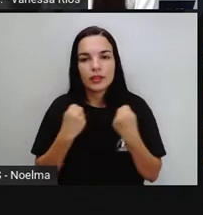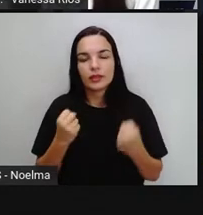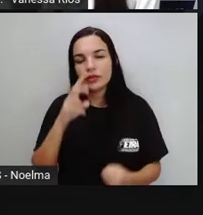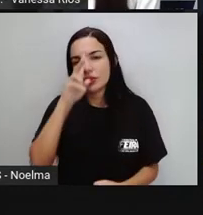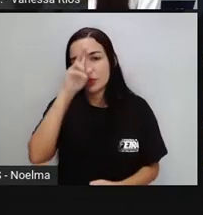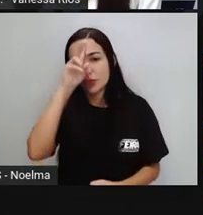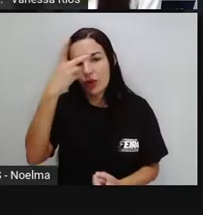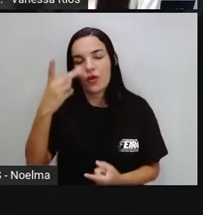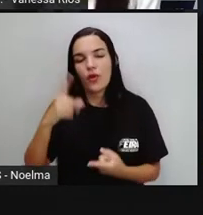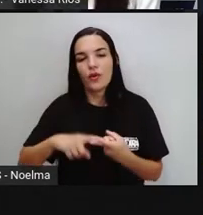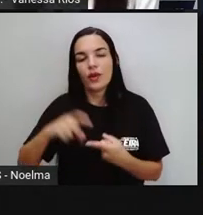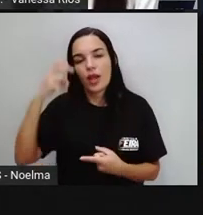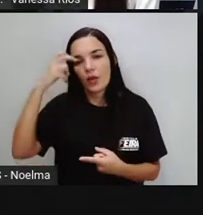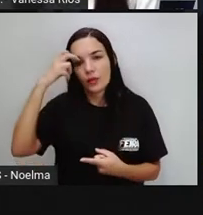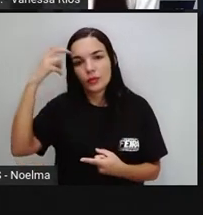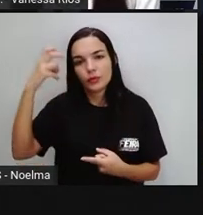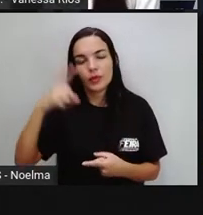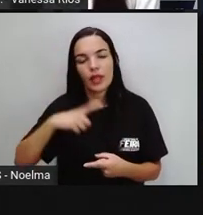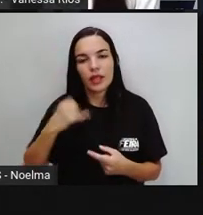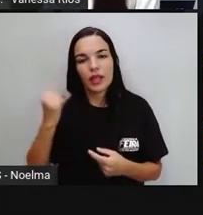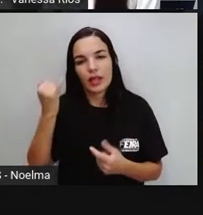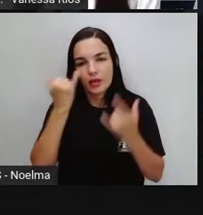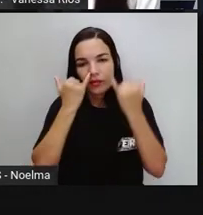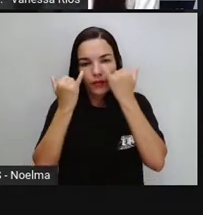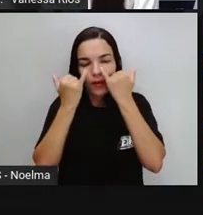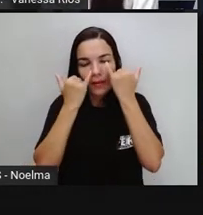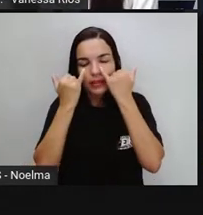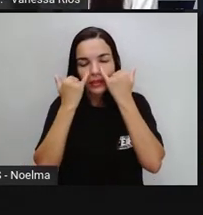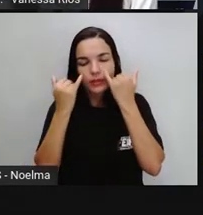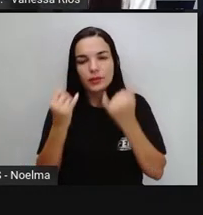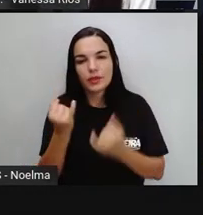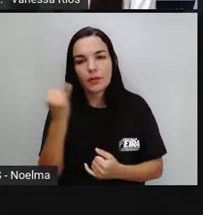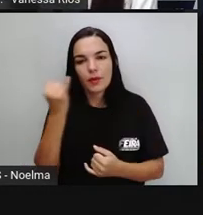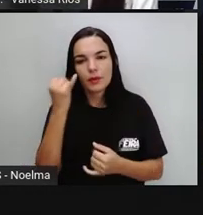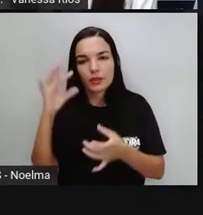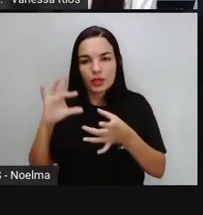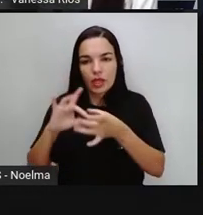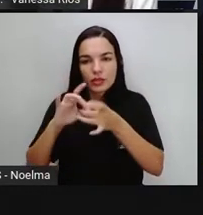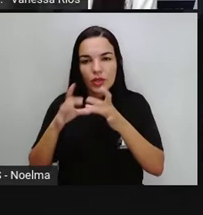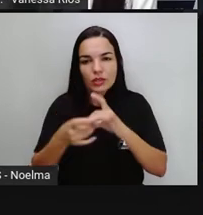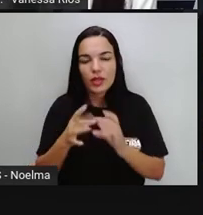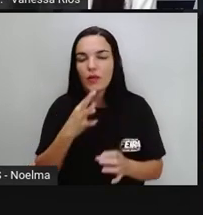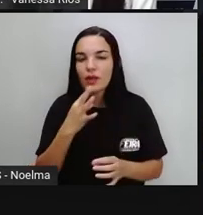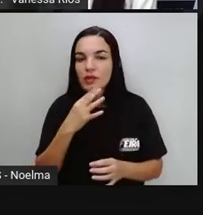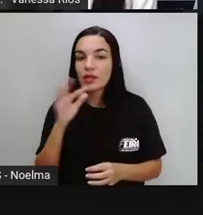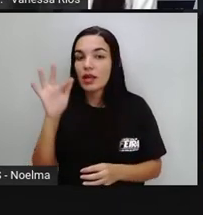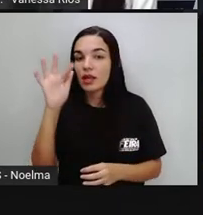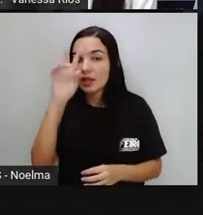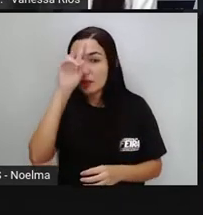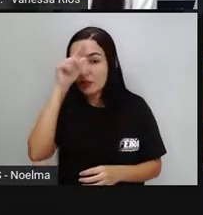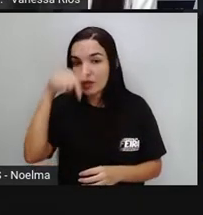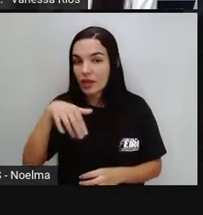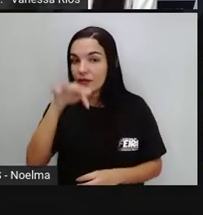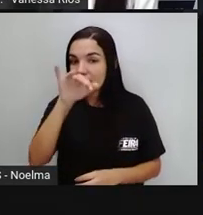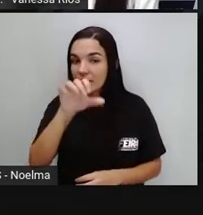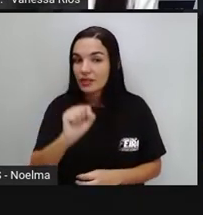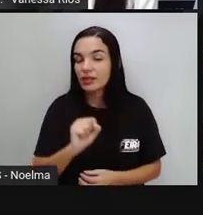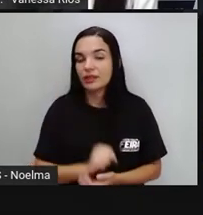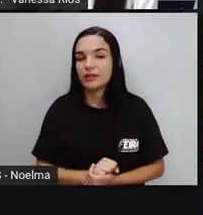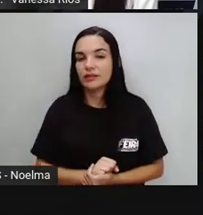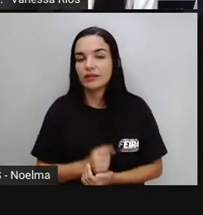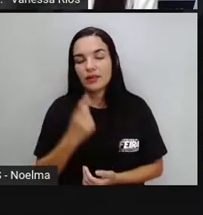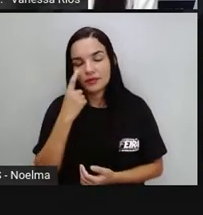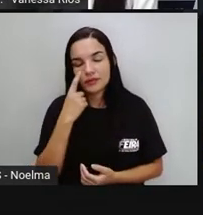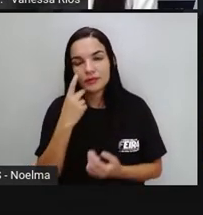informações importantes para que a gente associe e conheça a história da nossa cidade. Então, podem aí